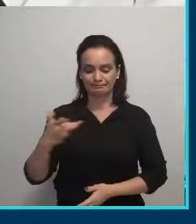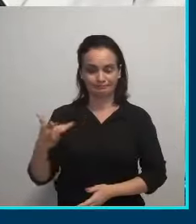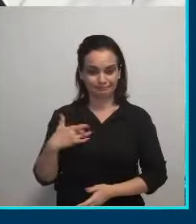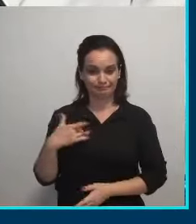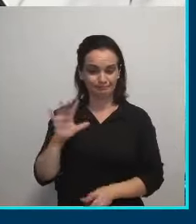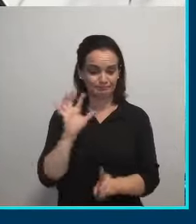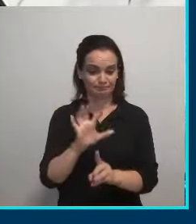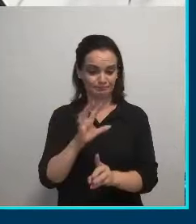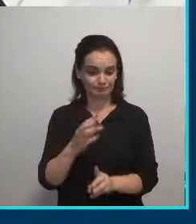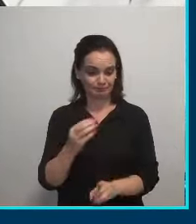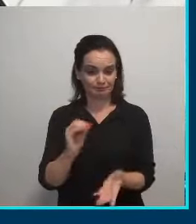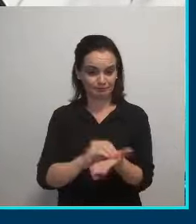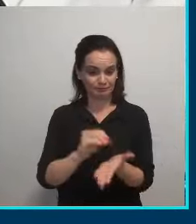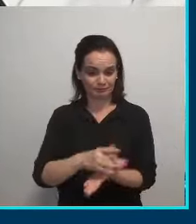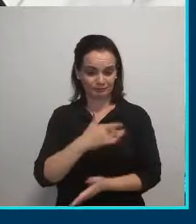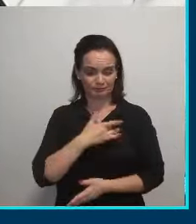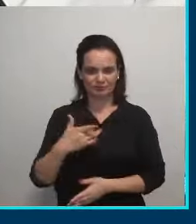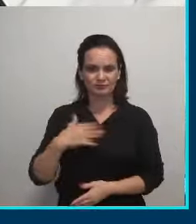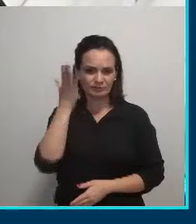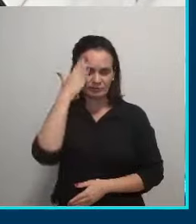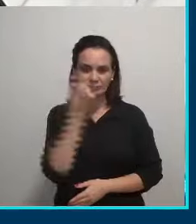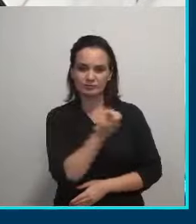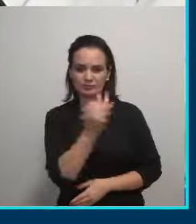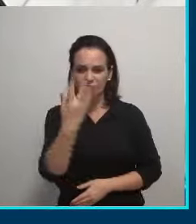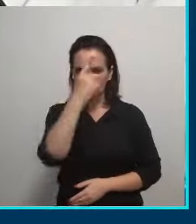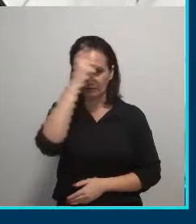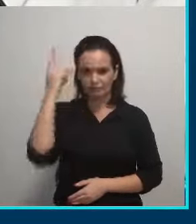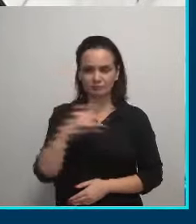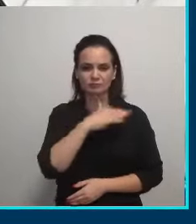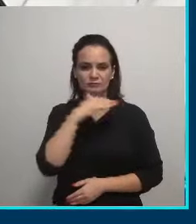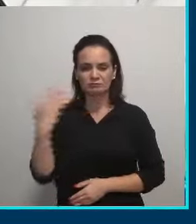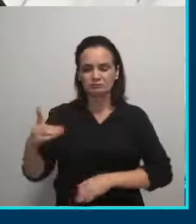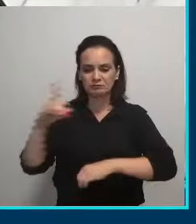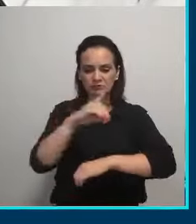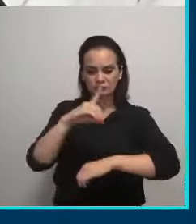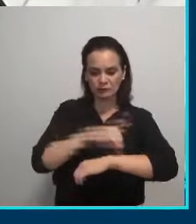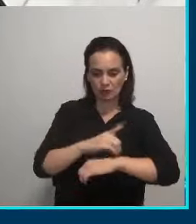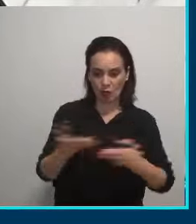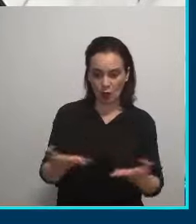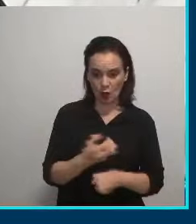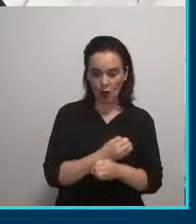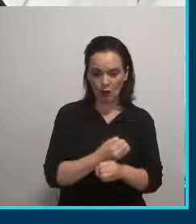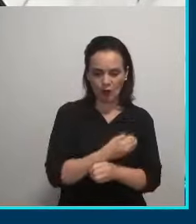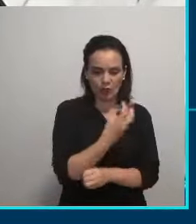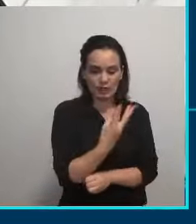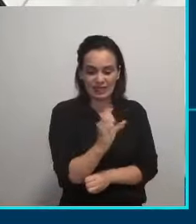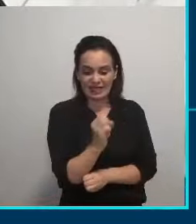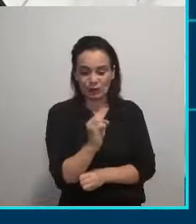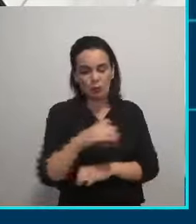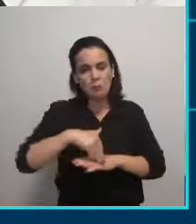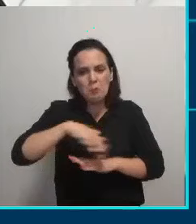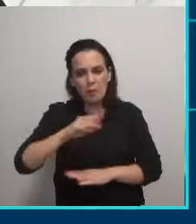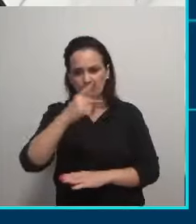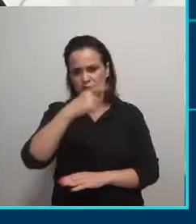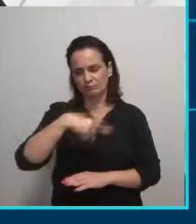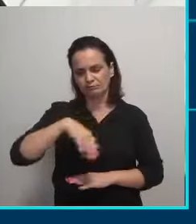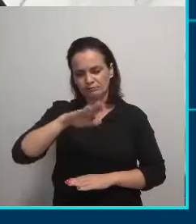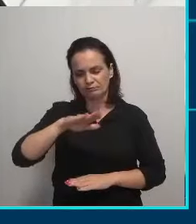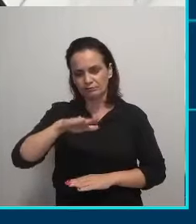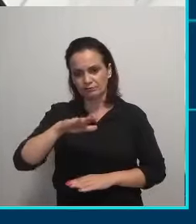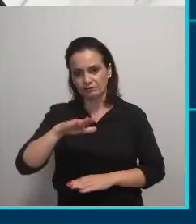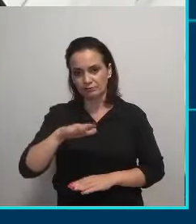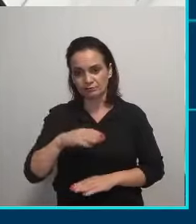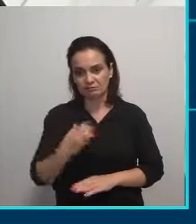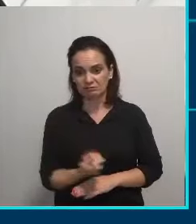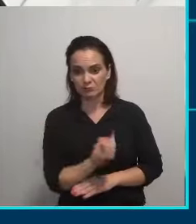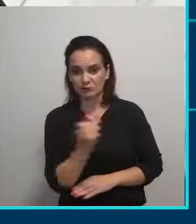quantas pessoas já morreram de dengue esse ano? Mais de 38 pessoas. É um número absurdo. É um número